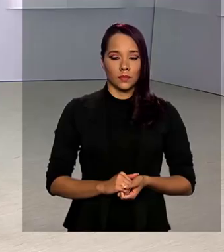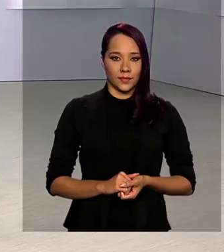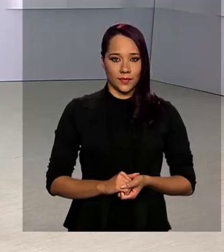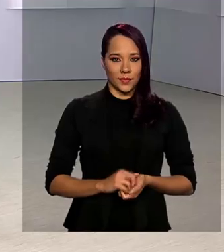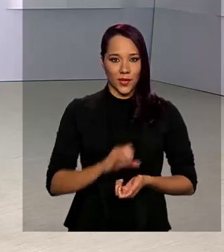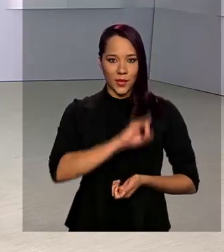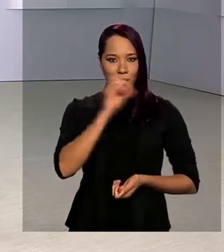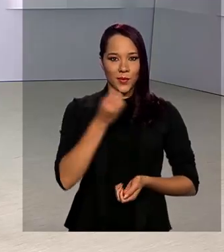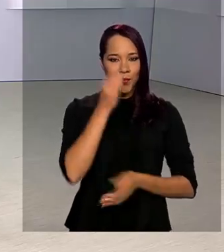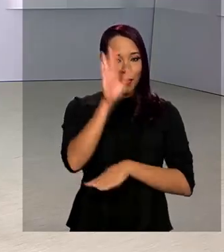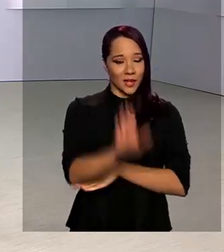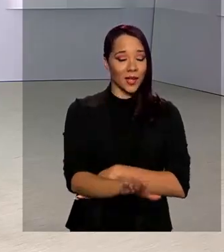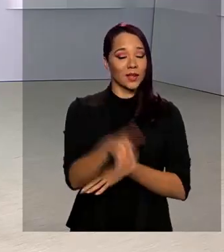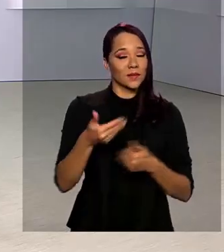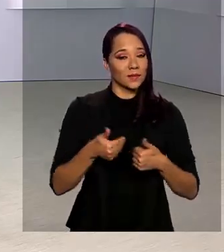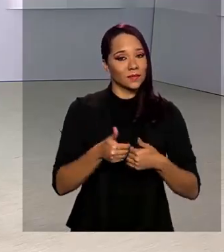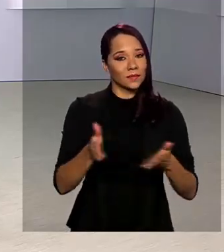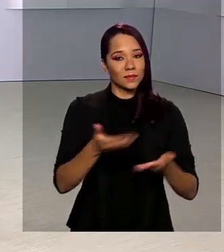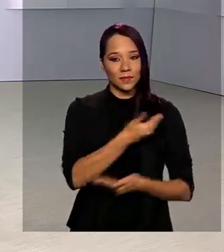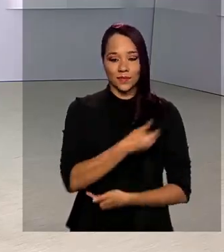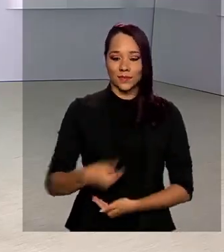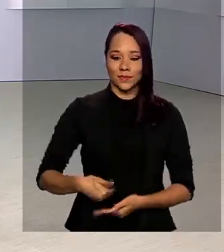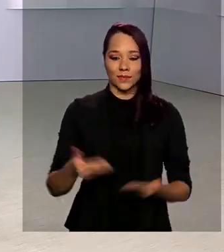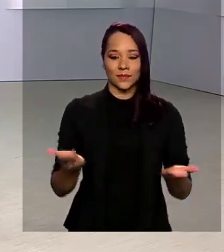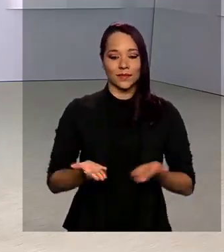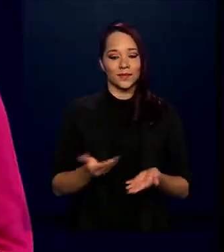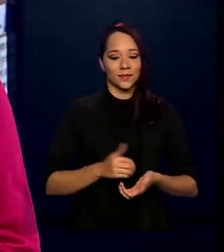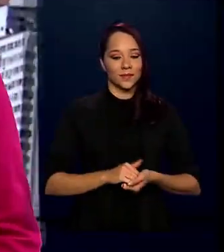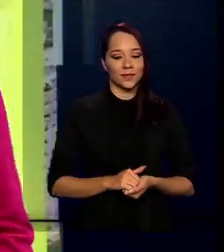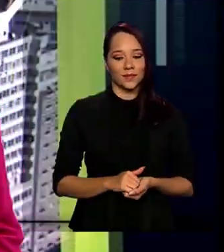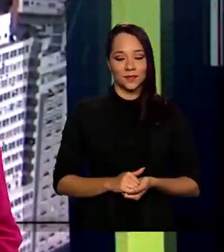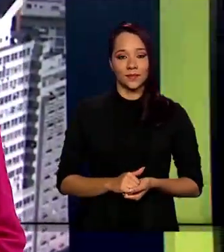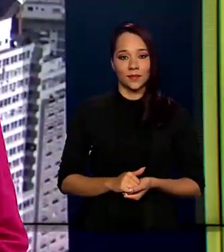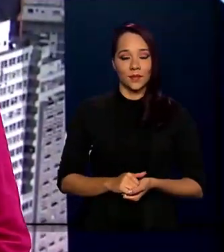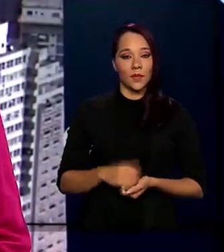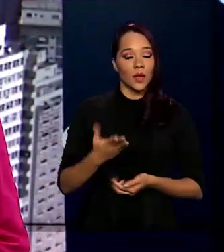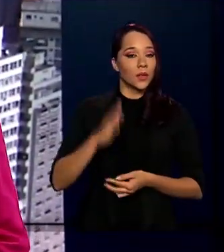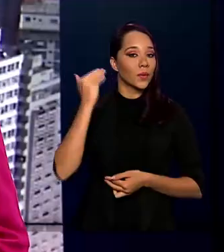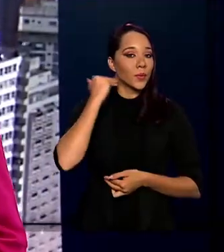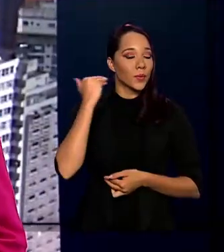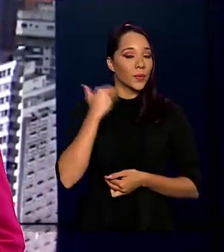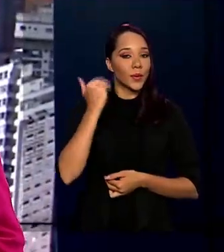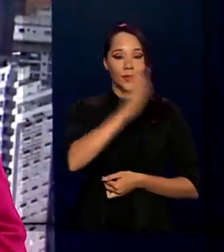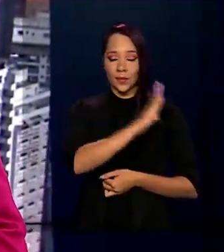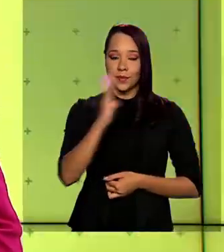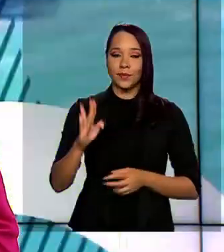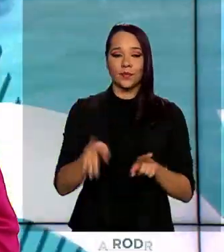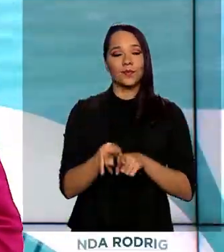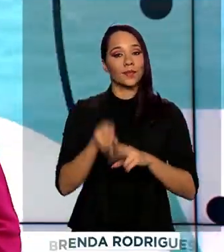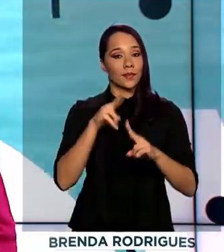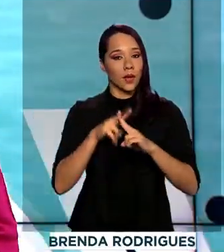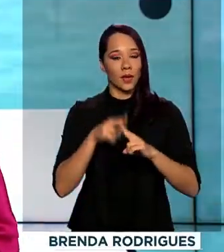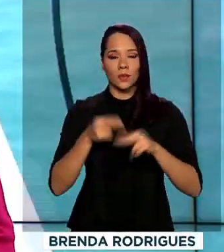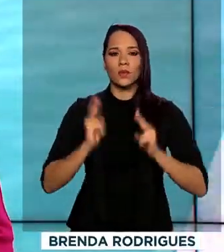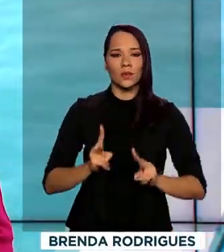Olá, boa tarde. Estamos de volta com o governo agora. O Banco do Brasil e a Caixa continuam o pagamento do abono